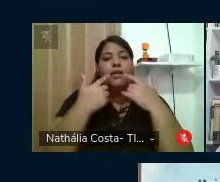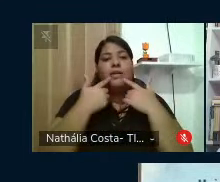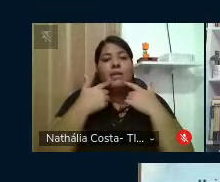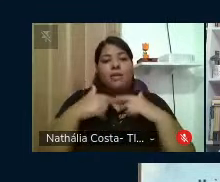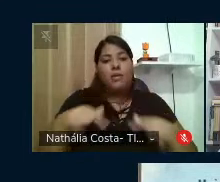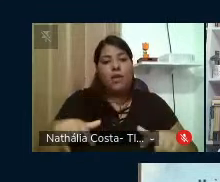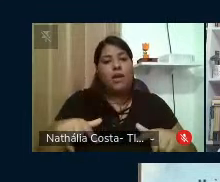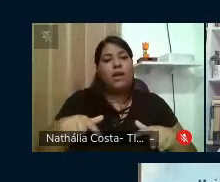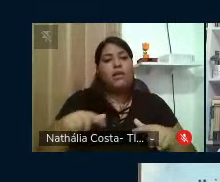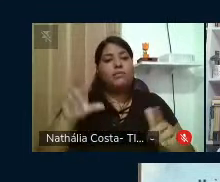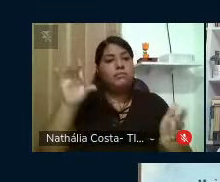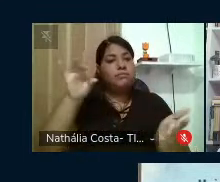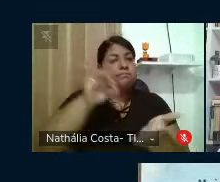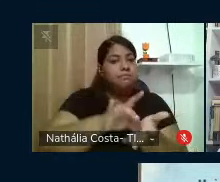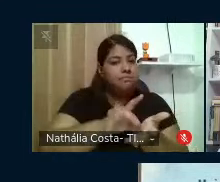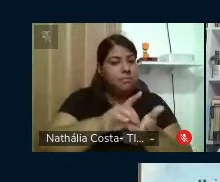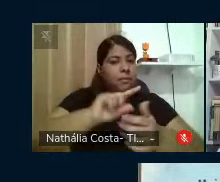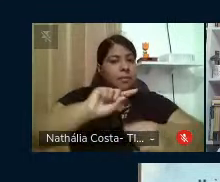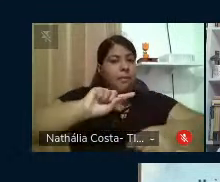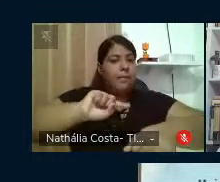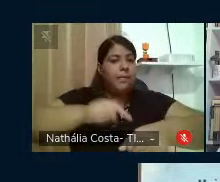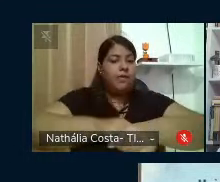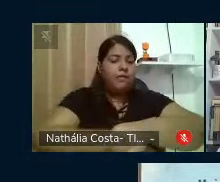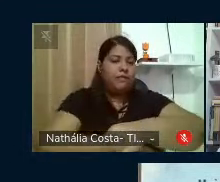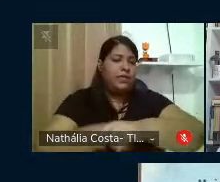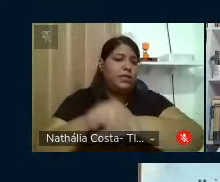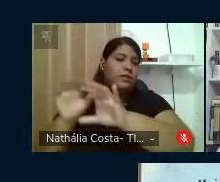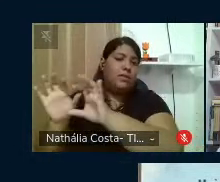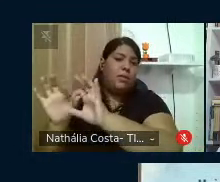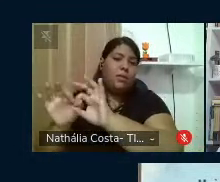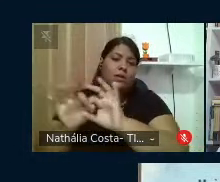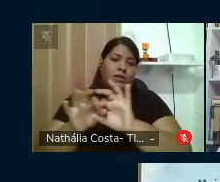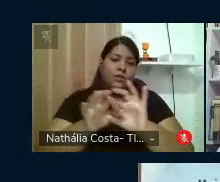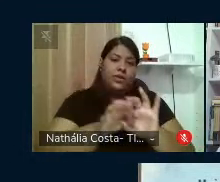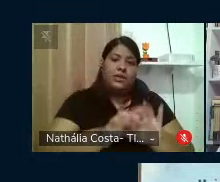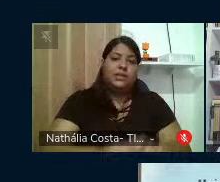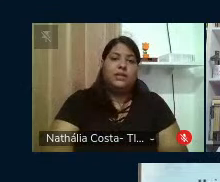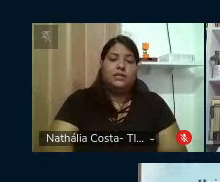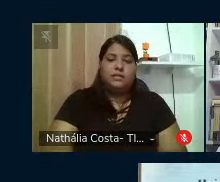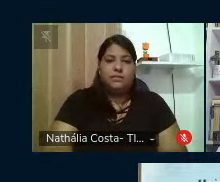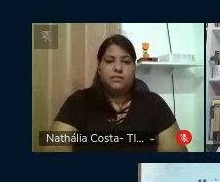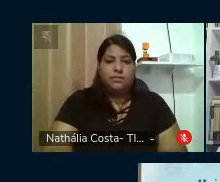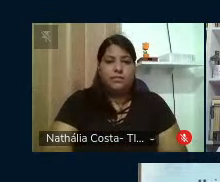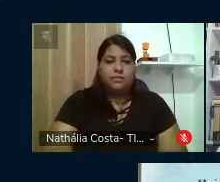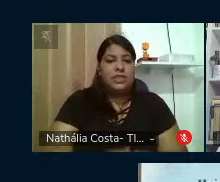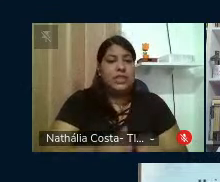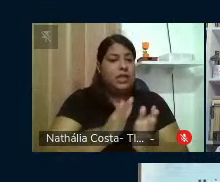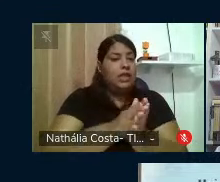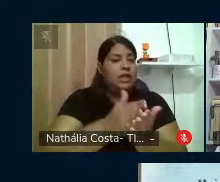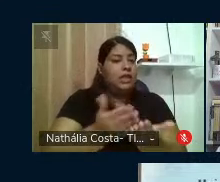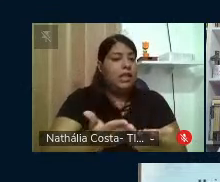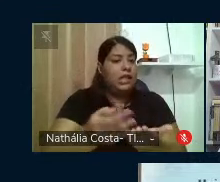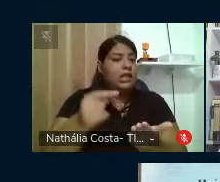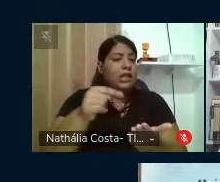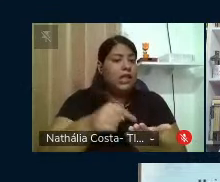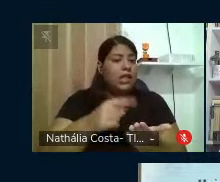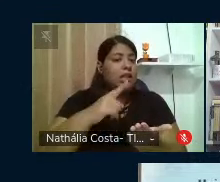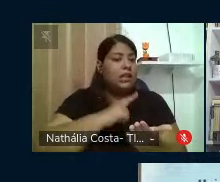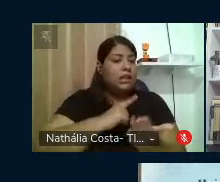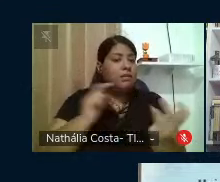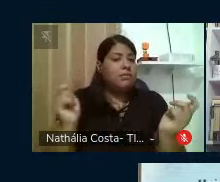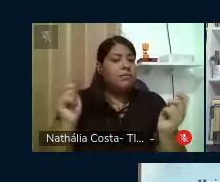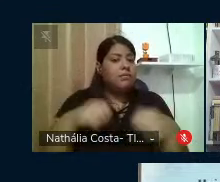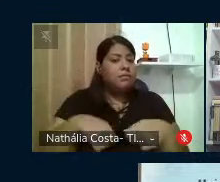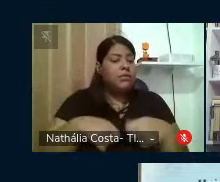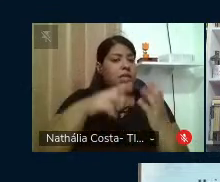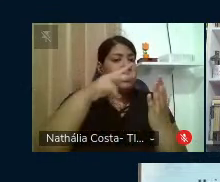consistente, profunda e contextualizada. É um livro que traz a possibilidade